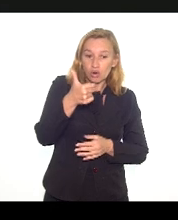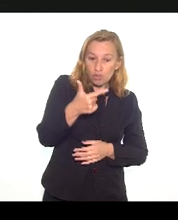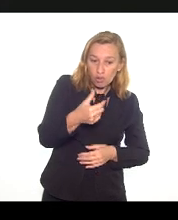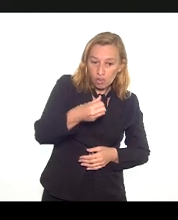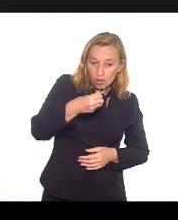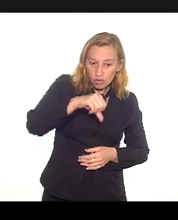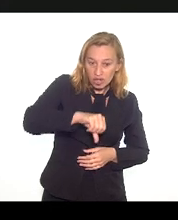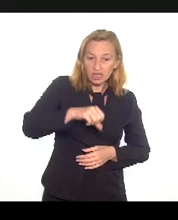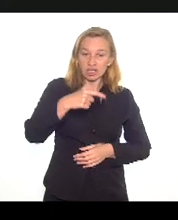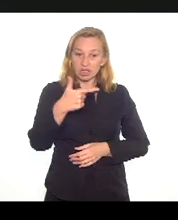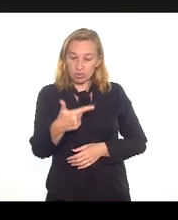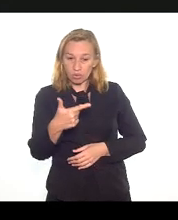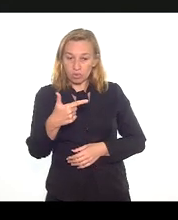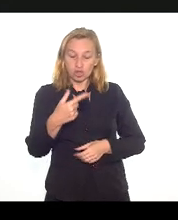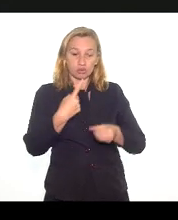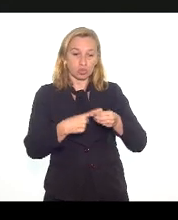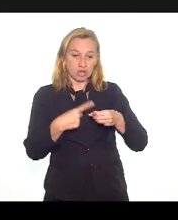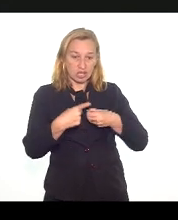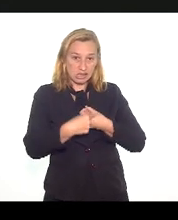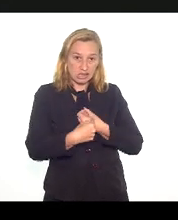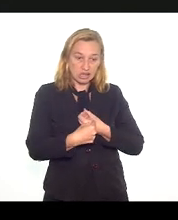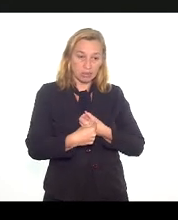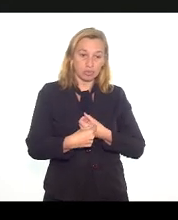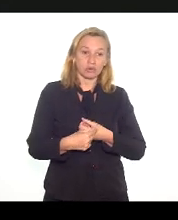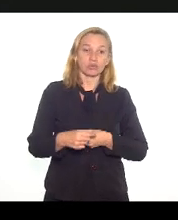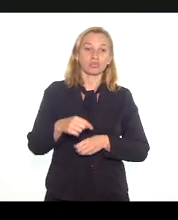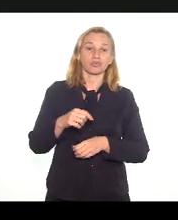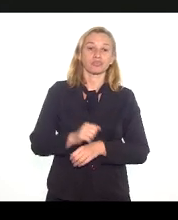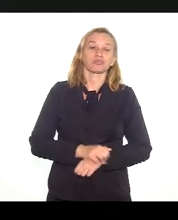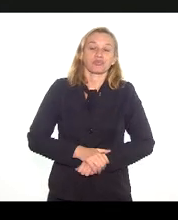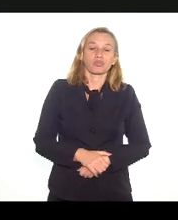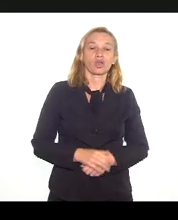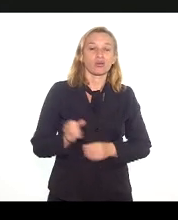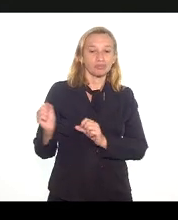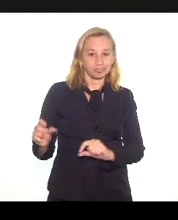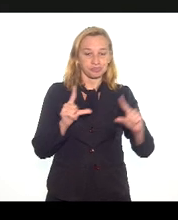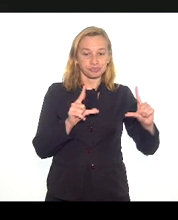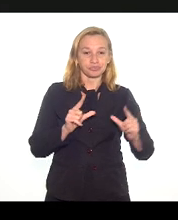e o Fluminense estão disponíveis, a Maria Marta pode estar passando para você. Pode ir.